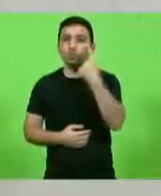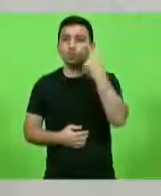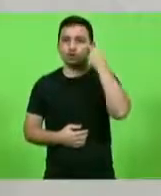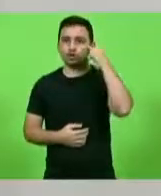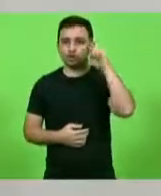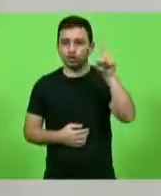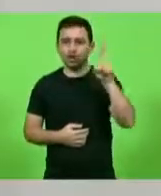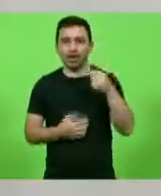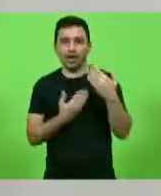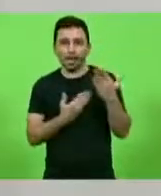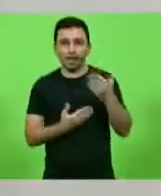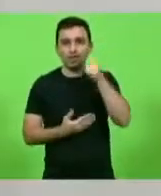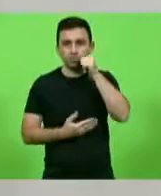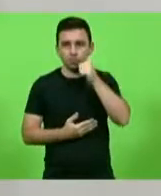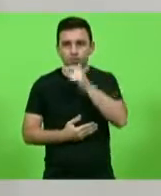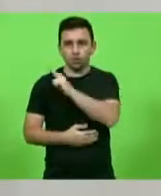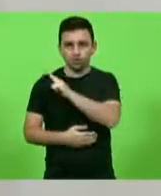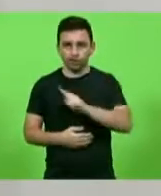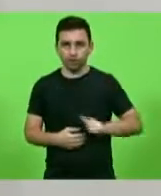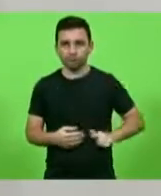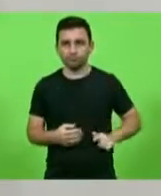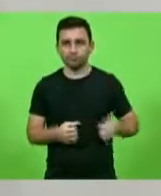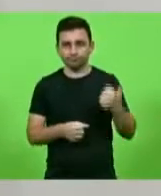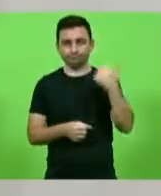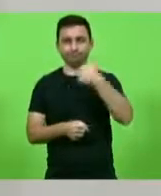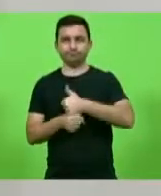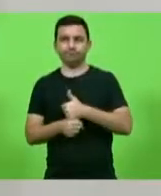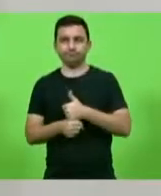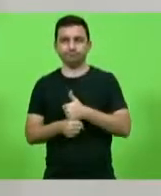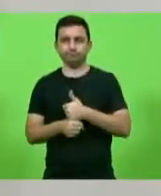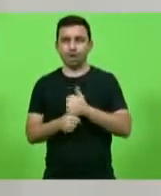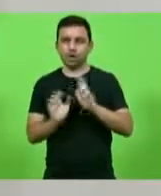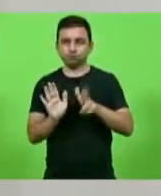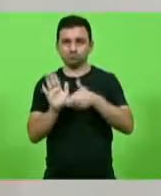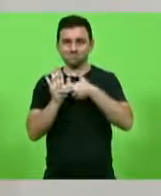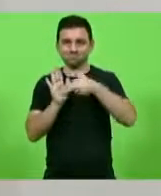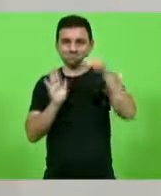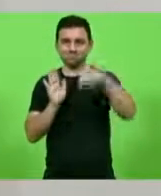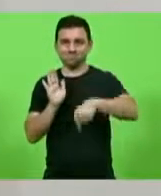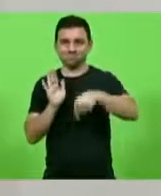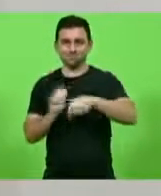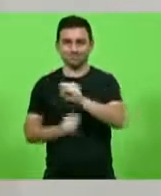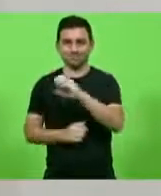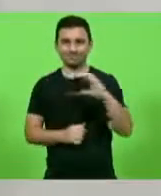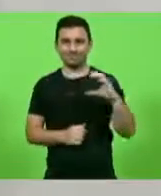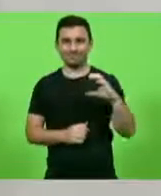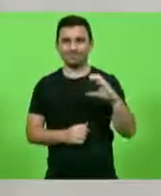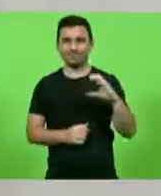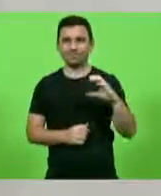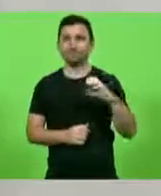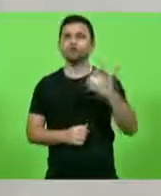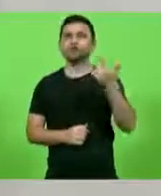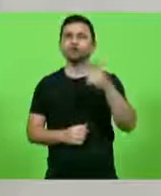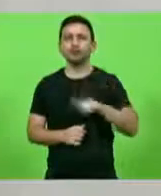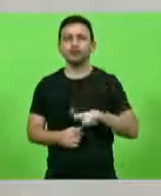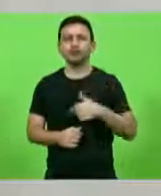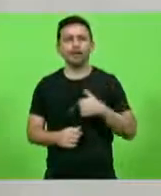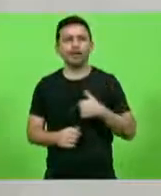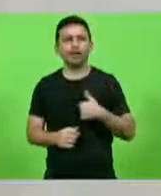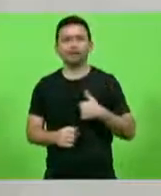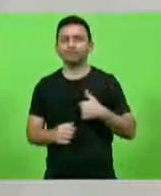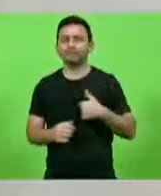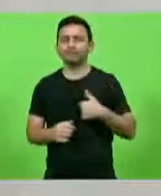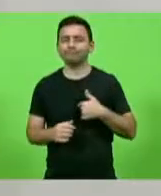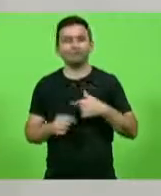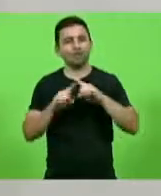a governadora interina Daniela assumiu o estado de Santa Catarina e eu já tenho mais queixas a respeito dela em um dia do